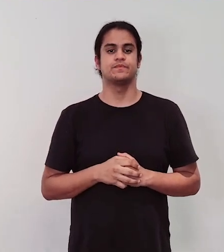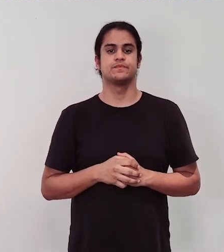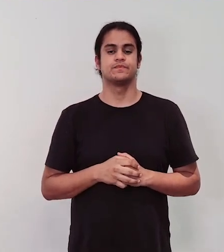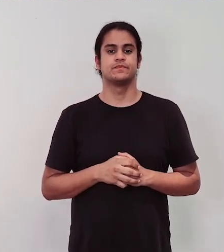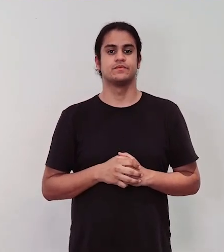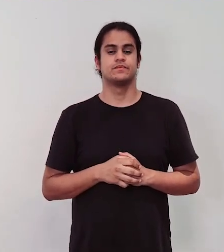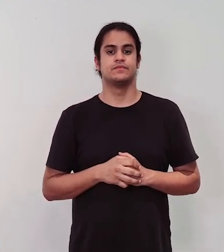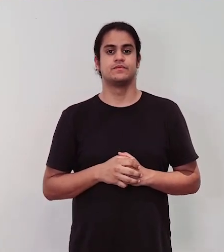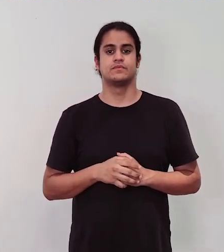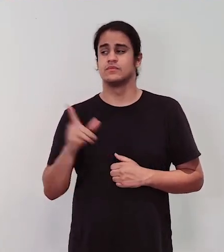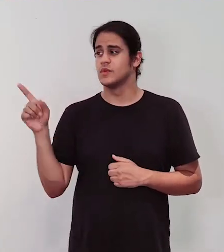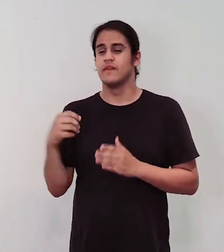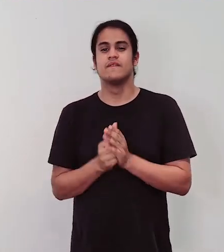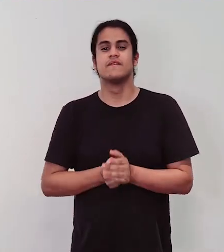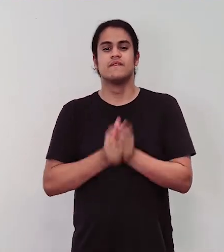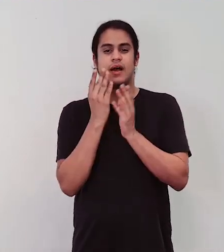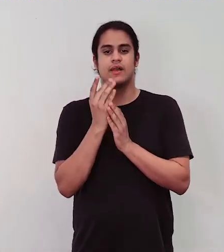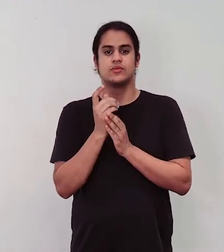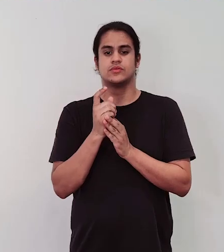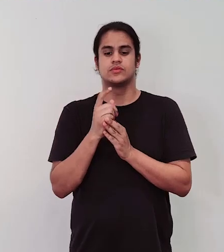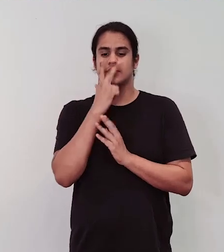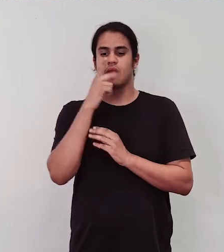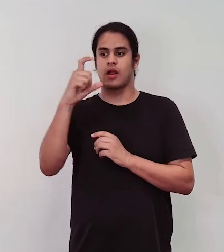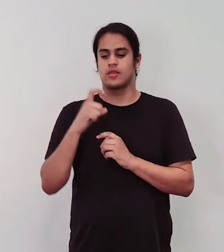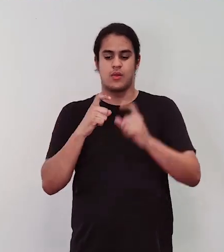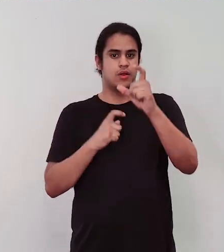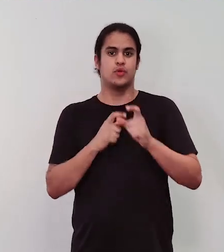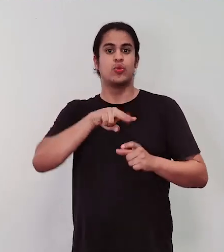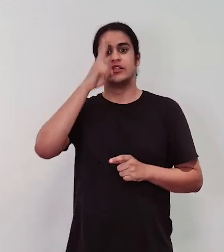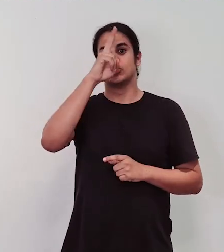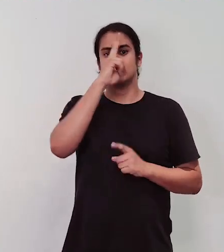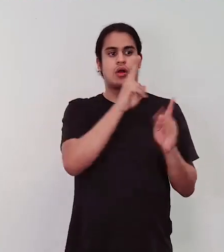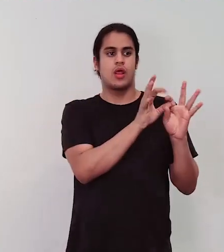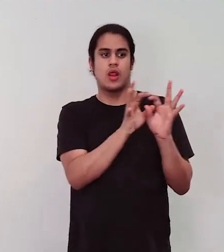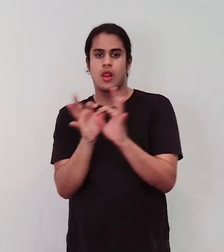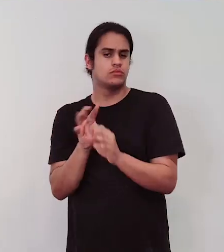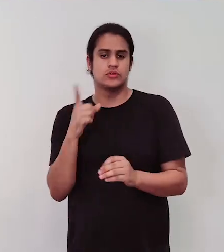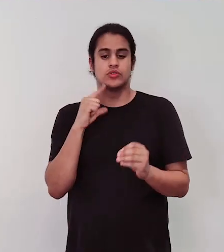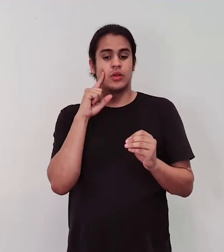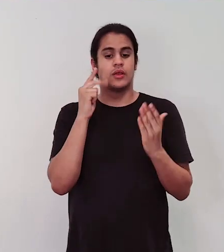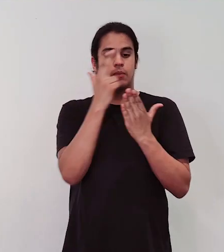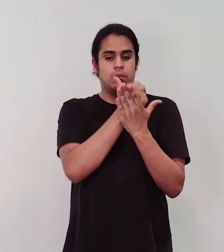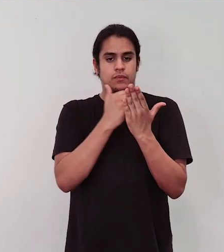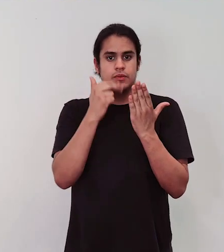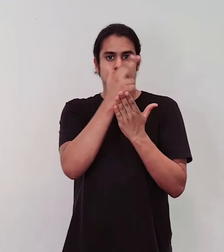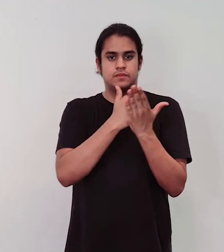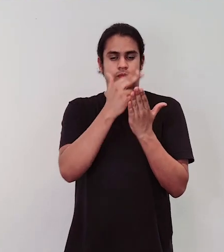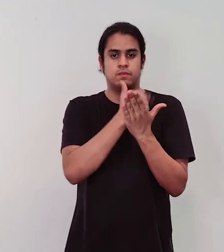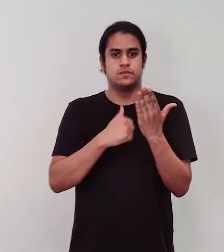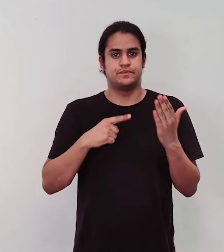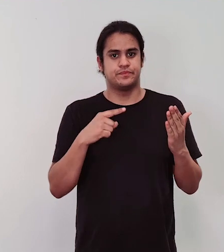que são vários cartões soltos, não tem uma história, uma narrativa linear, mas ele tem imagens em cada um dos